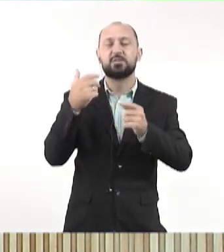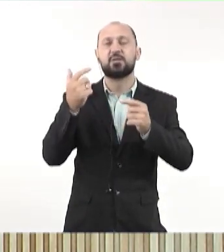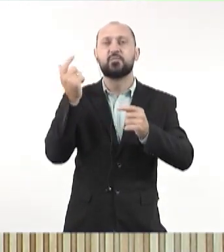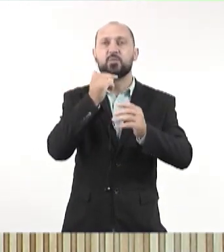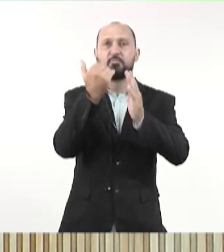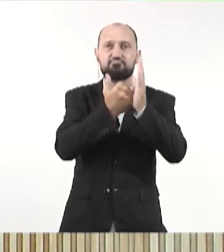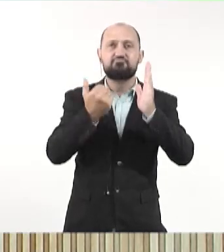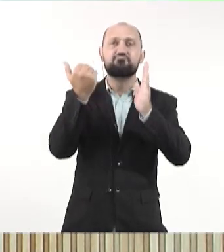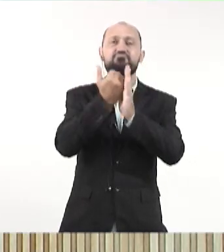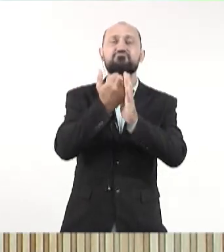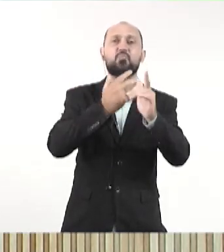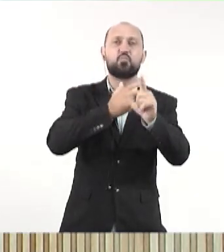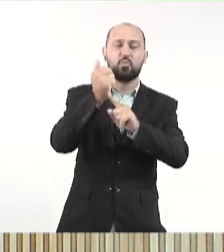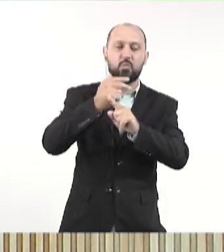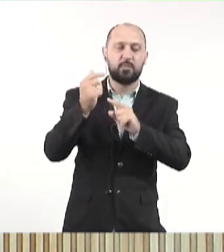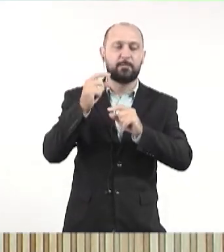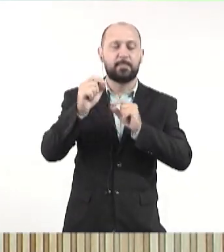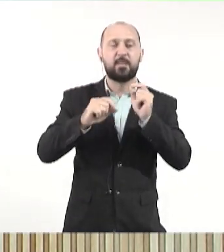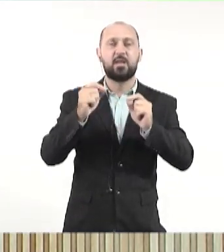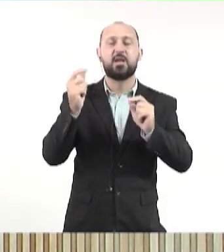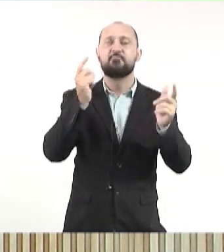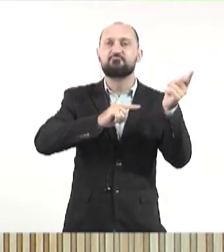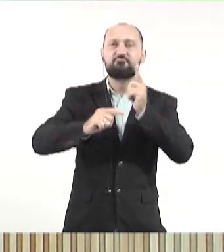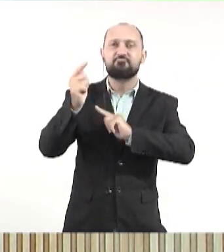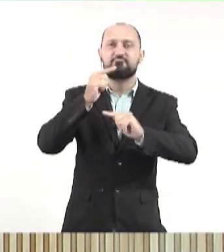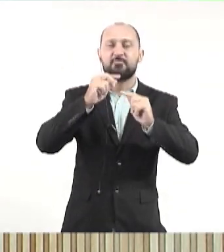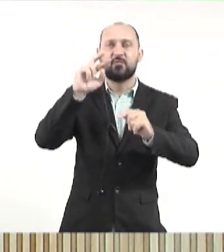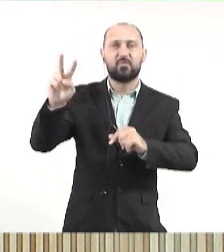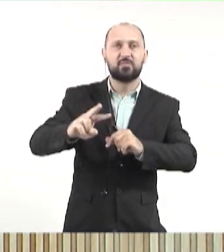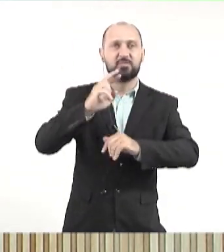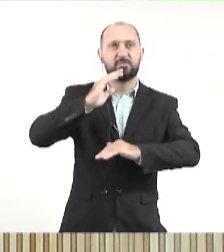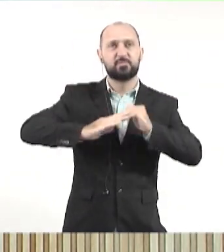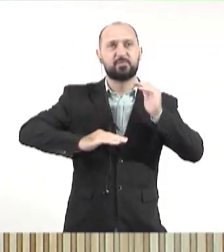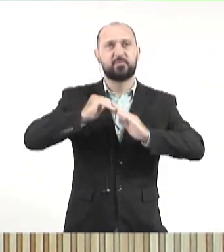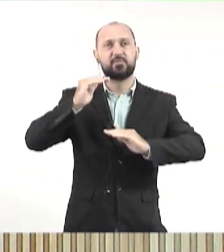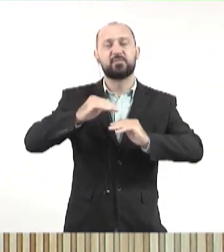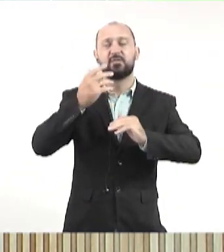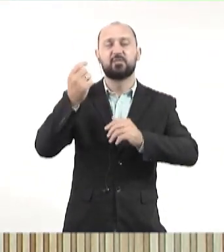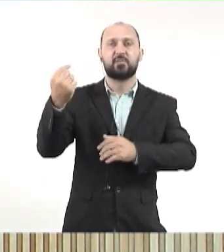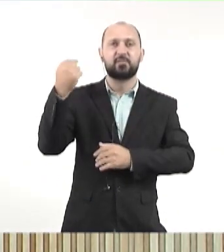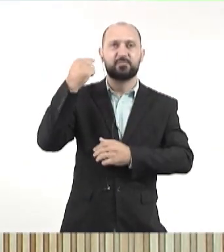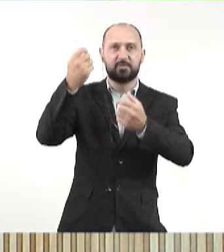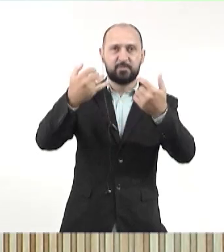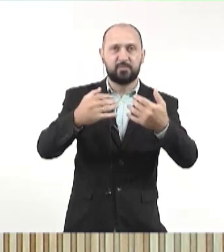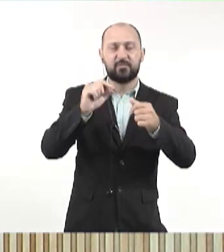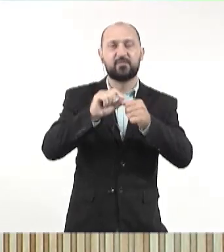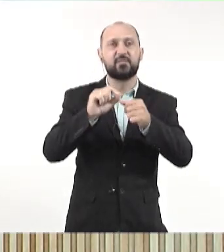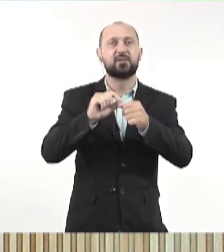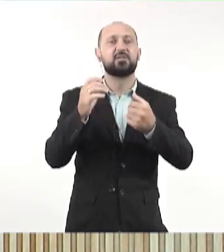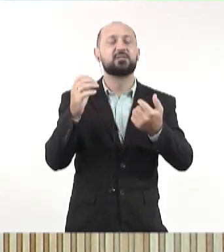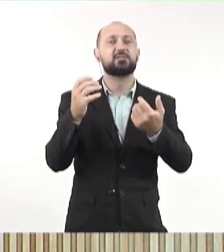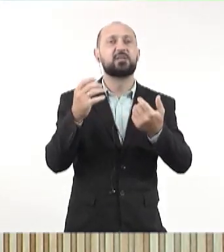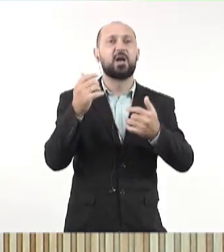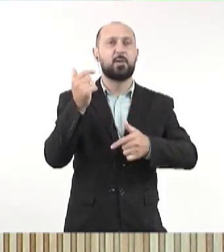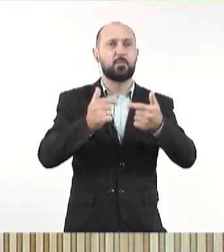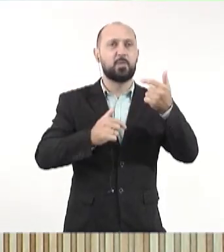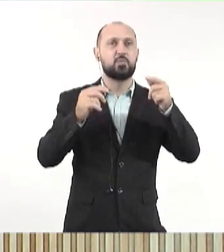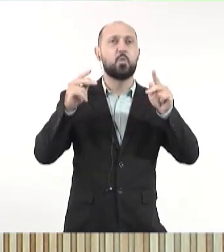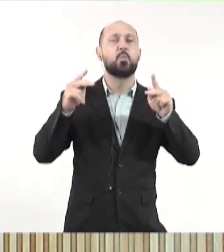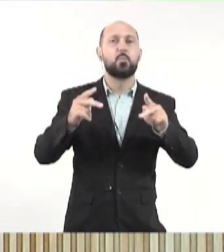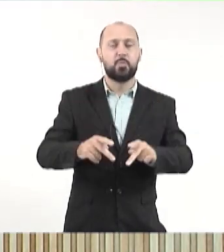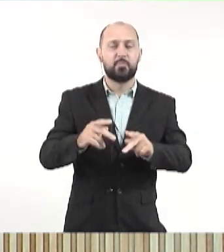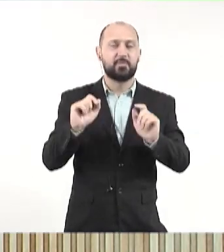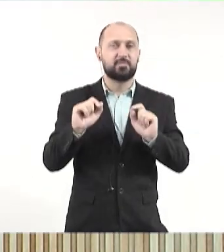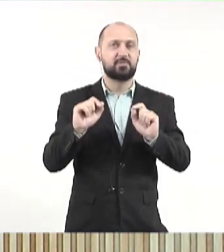alçar mais conquistas, as grandes conquistas, a valorização da carreira desses servidores que, como eu disse há pouco, fazem efetivamente as políticas